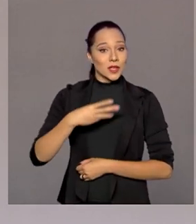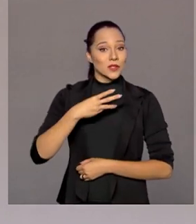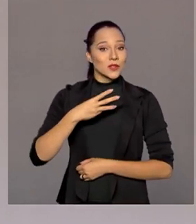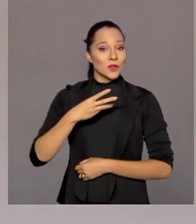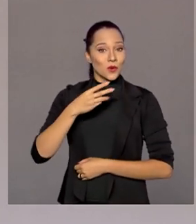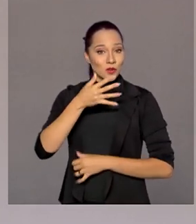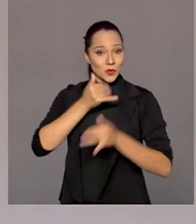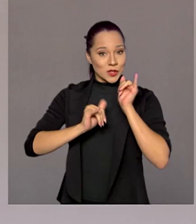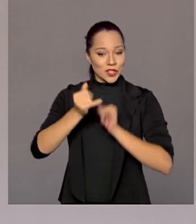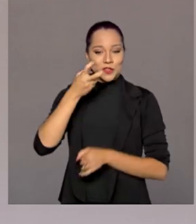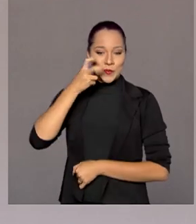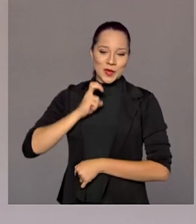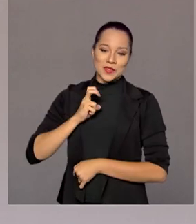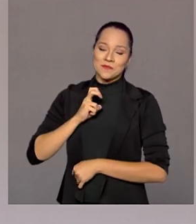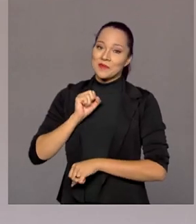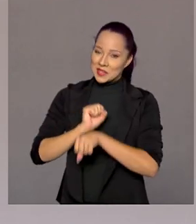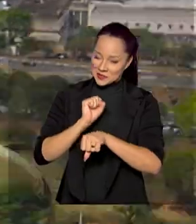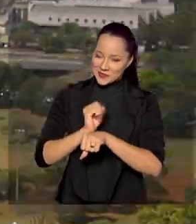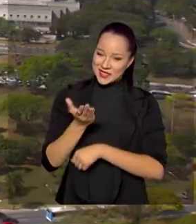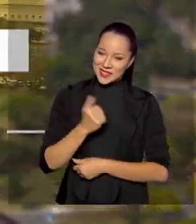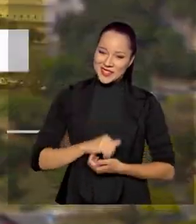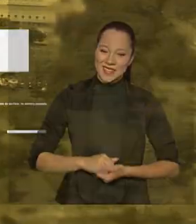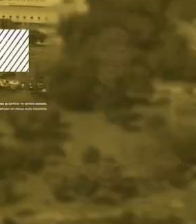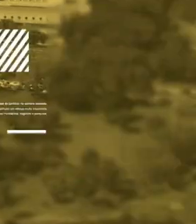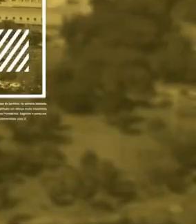e Energia, Bento Albuquerque. Não saia daí.